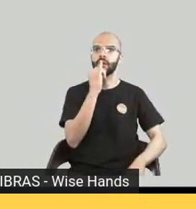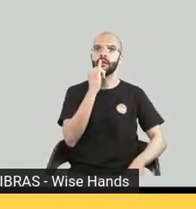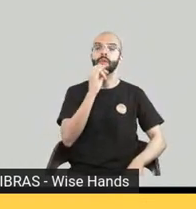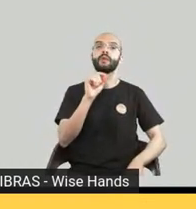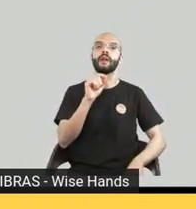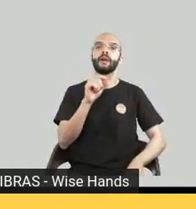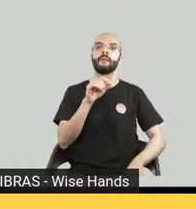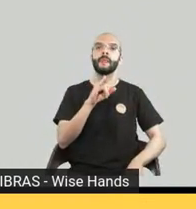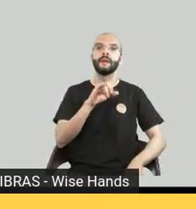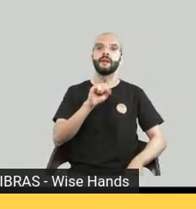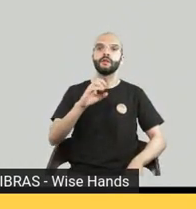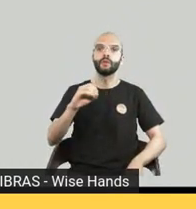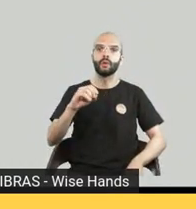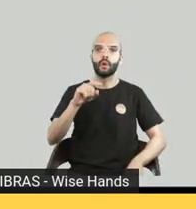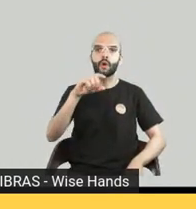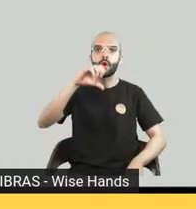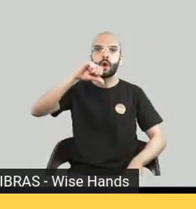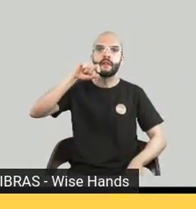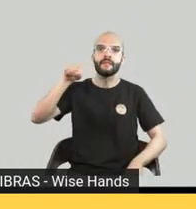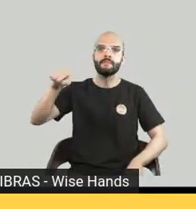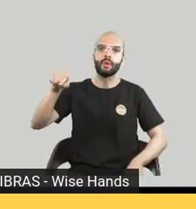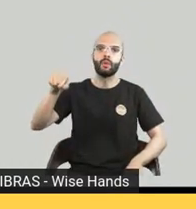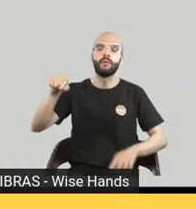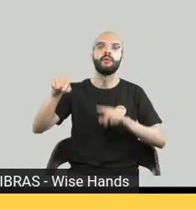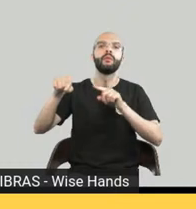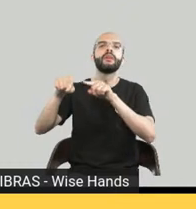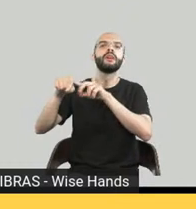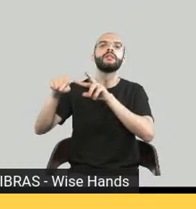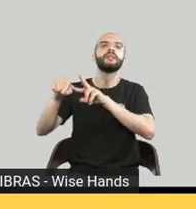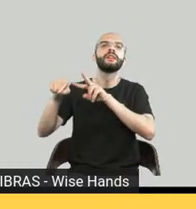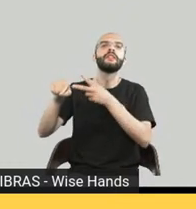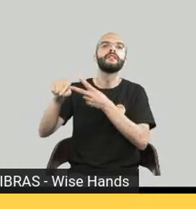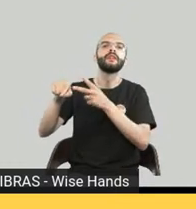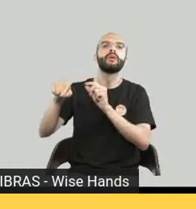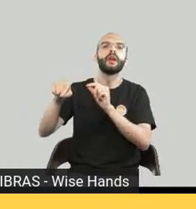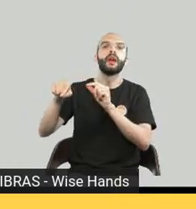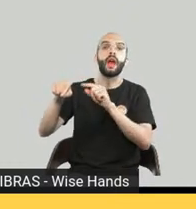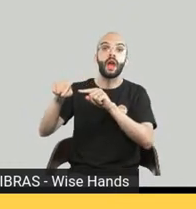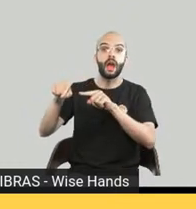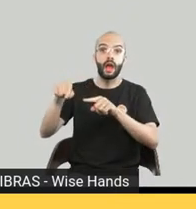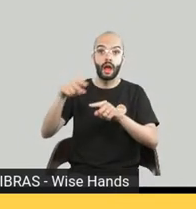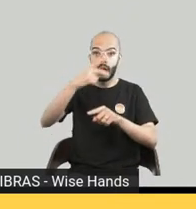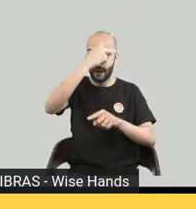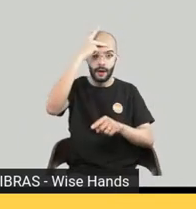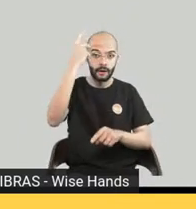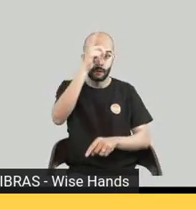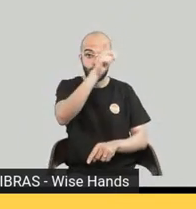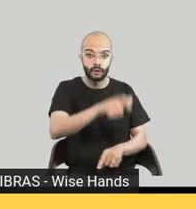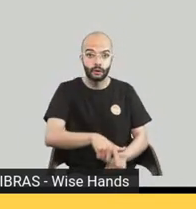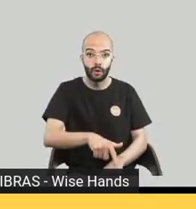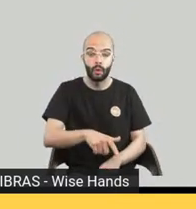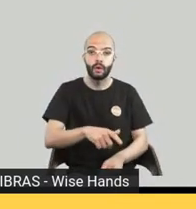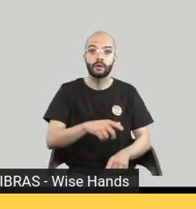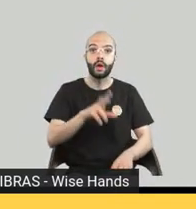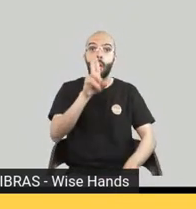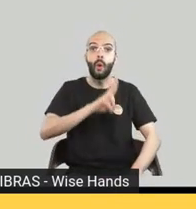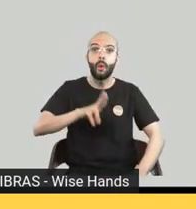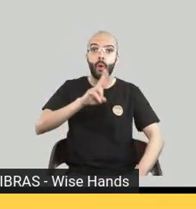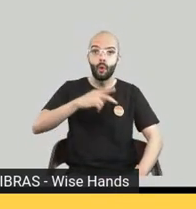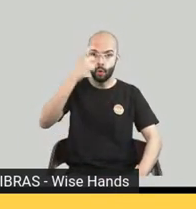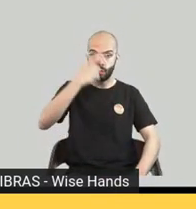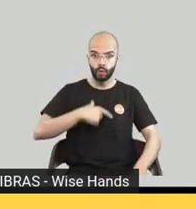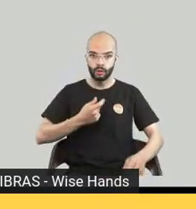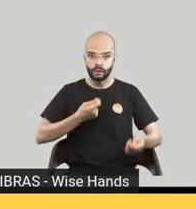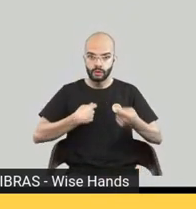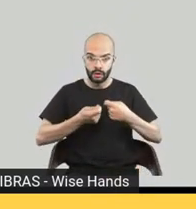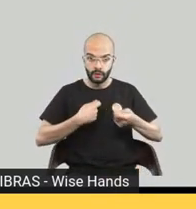é a pesquisa de satisfação do seu cliente alguma vez você já perguntou para o seu cliente surdo como ele está satisfeito com o seu produto